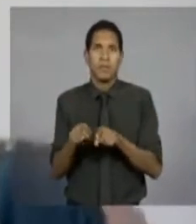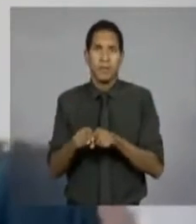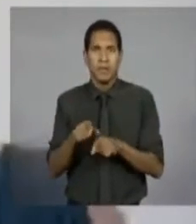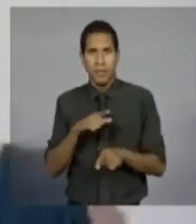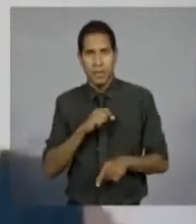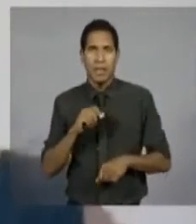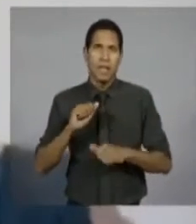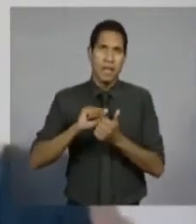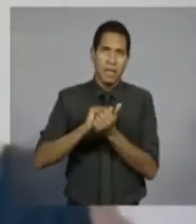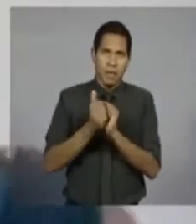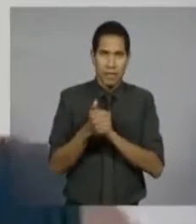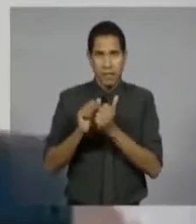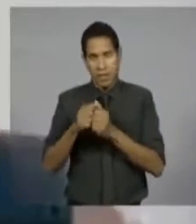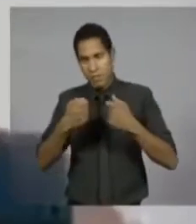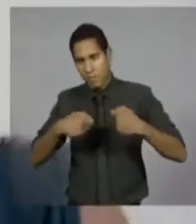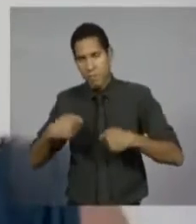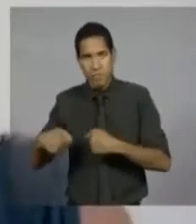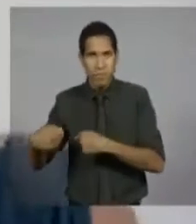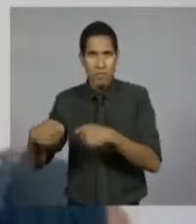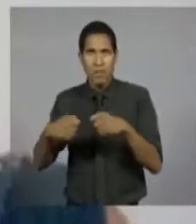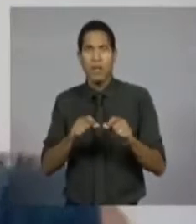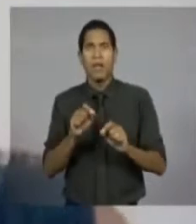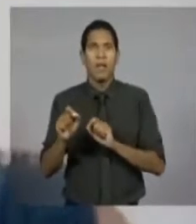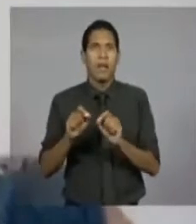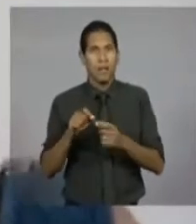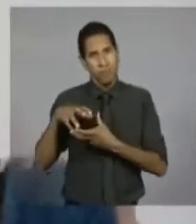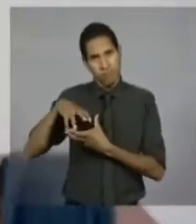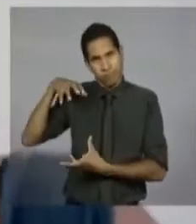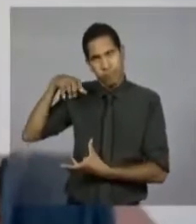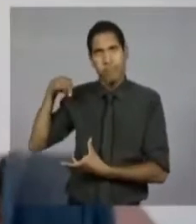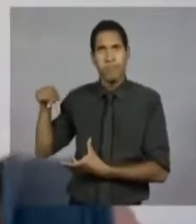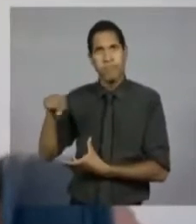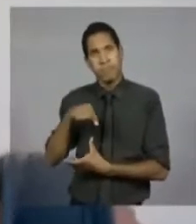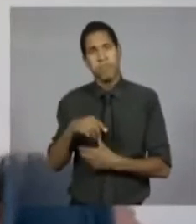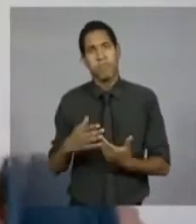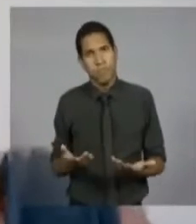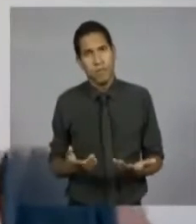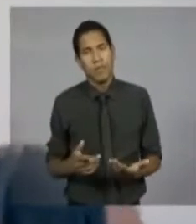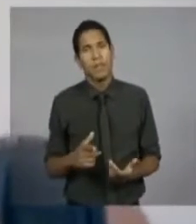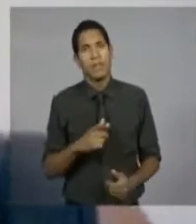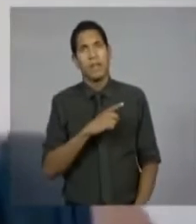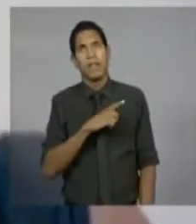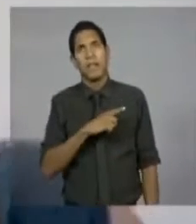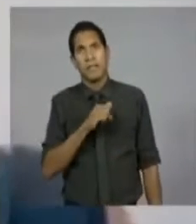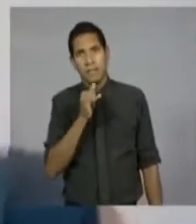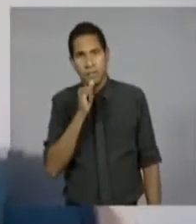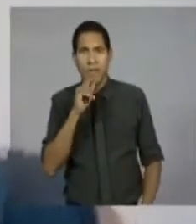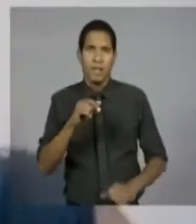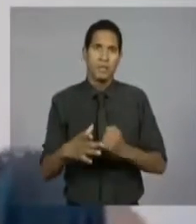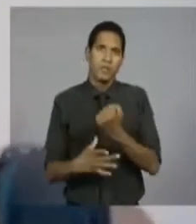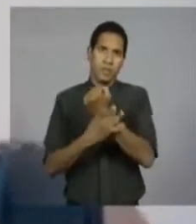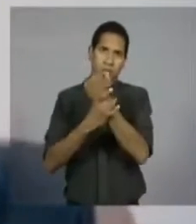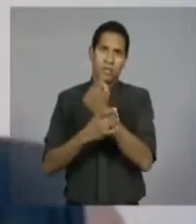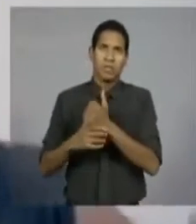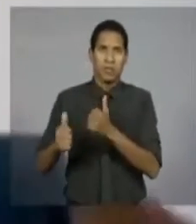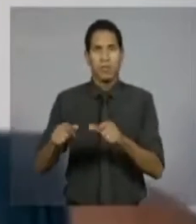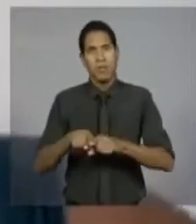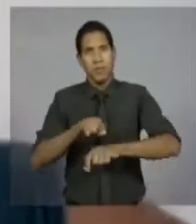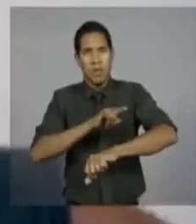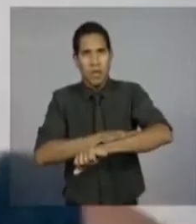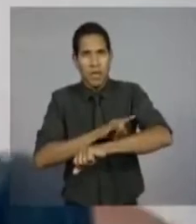para fazer adaptações necessárias, no caso de receber idosos, por exemplo, os itens de segurança nos